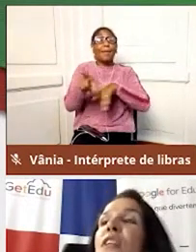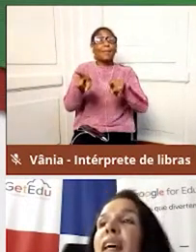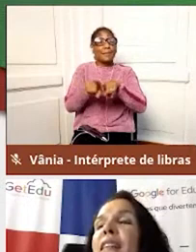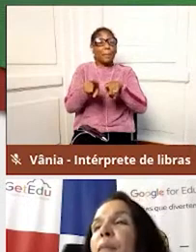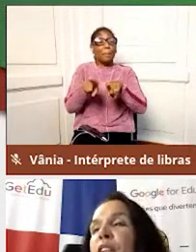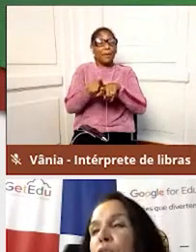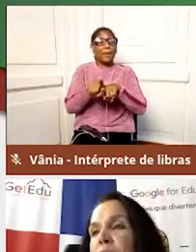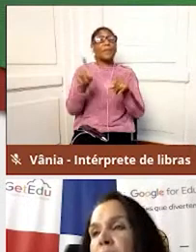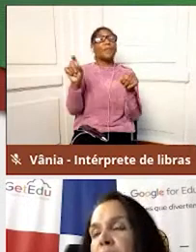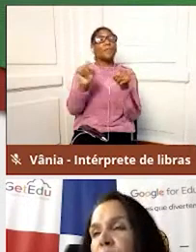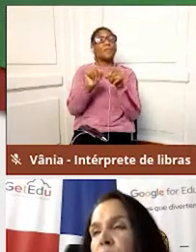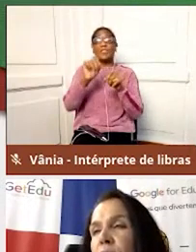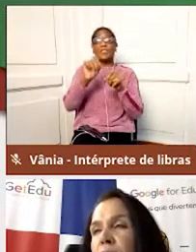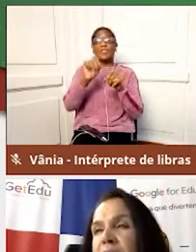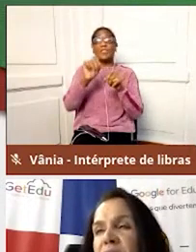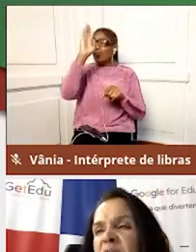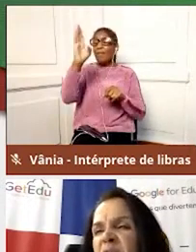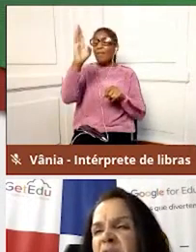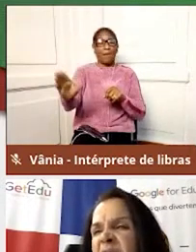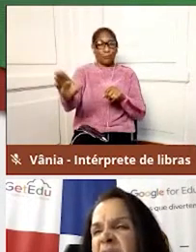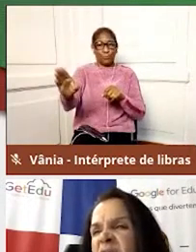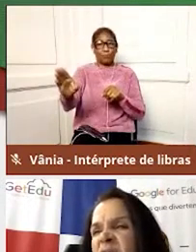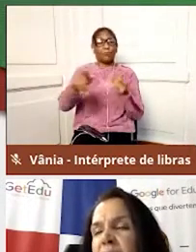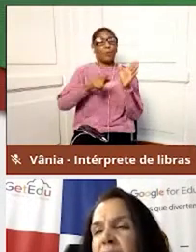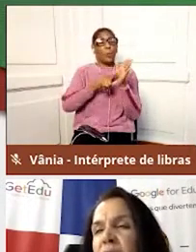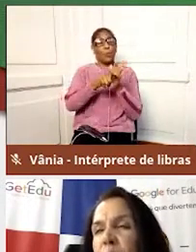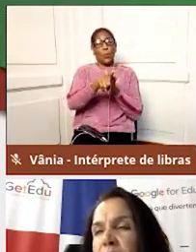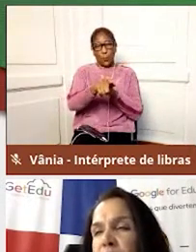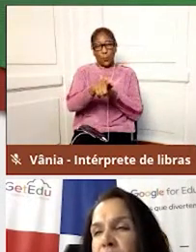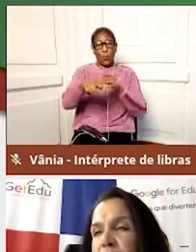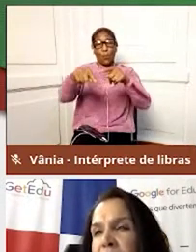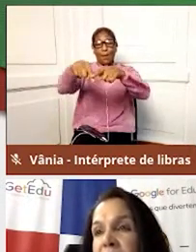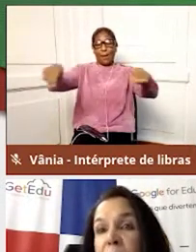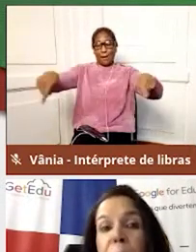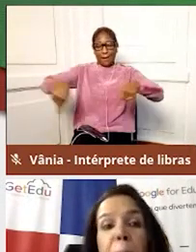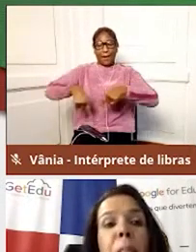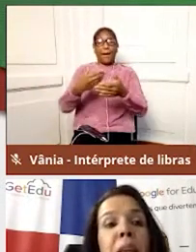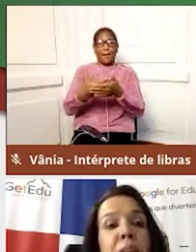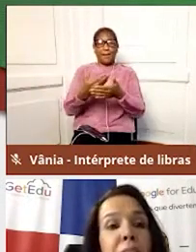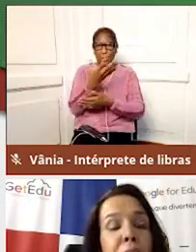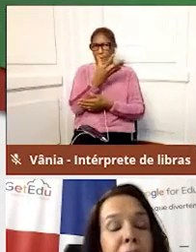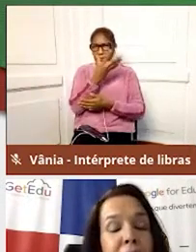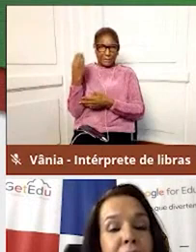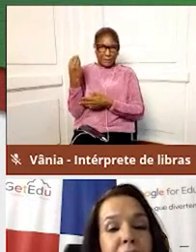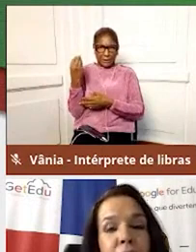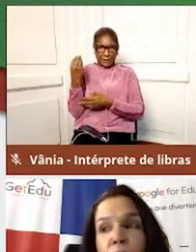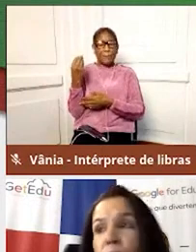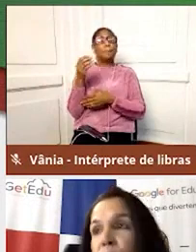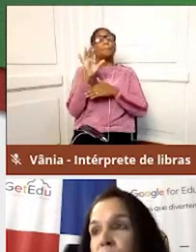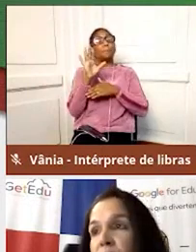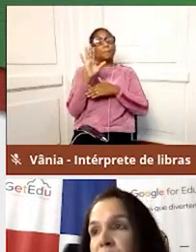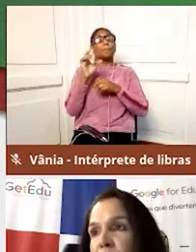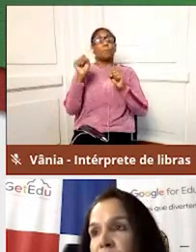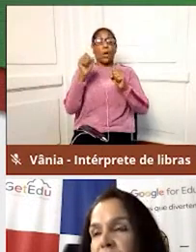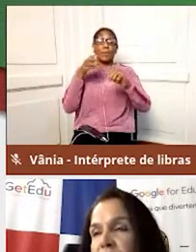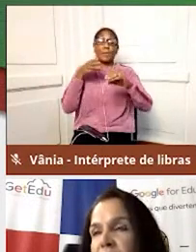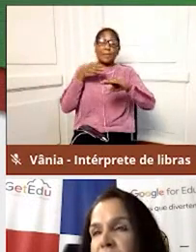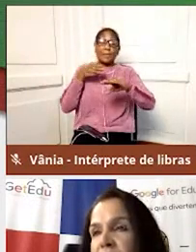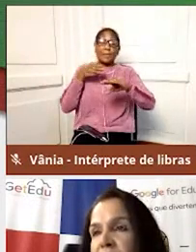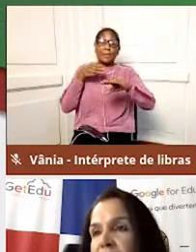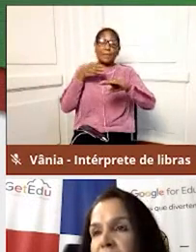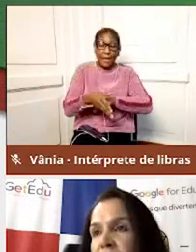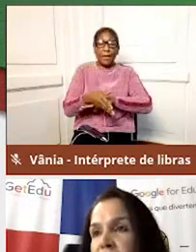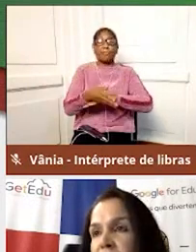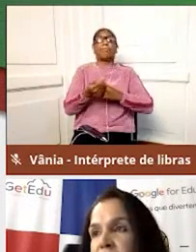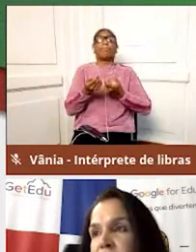fazer diretamente o acesso ao Google Classroom. Então, esqueci como é que eu vou fazer? Eu acesso o site da